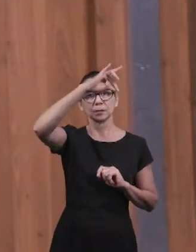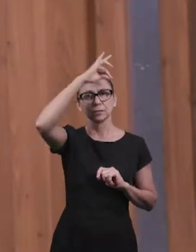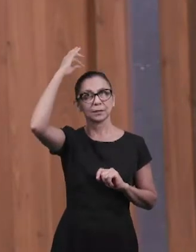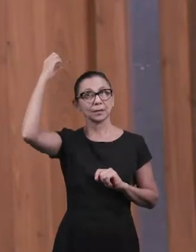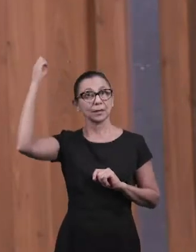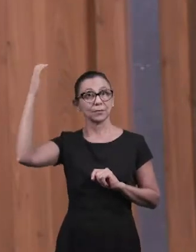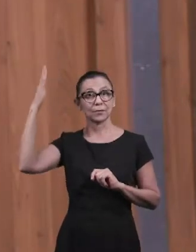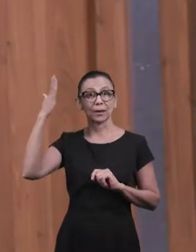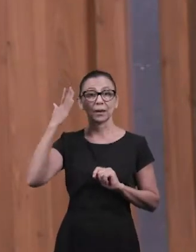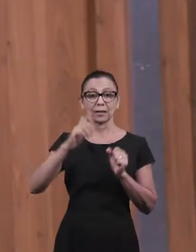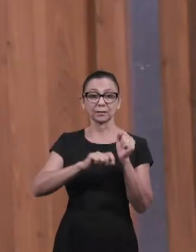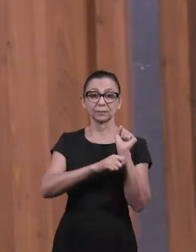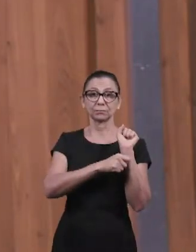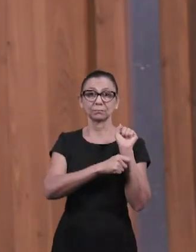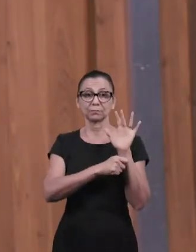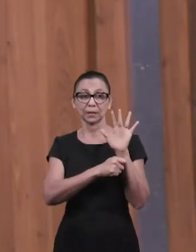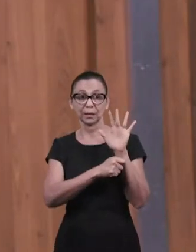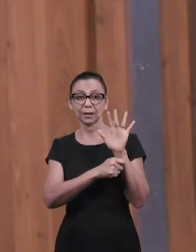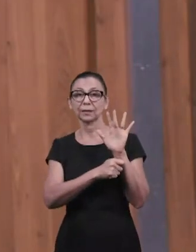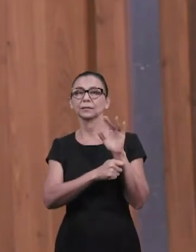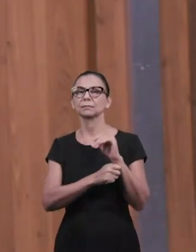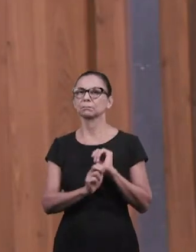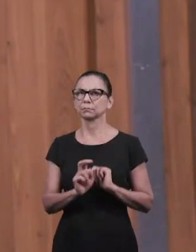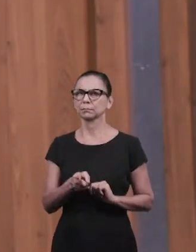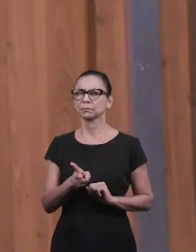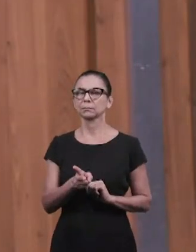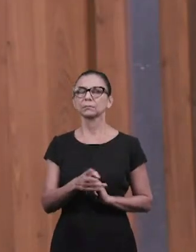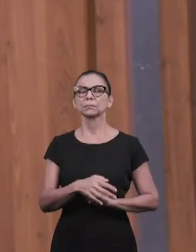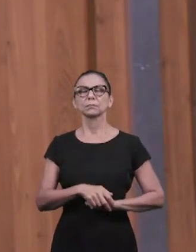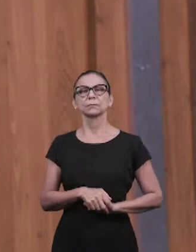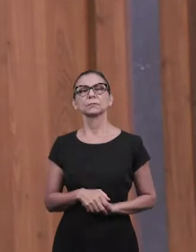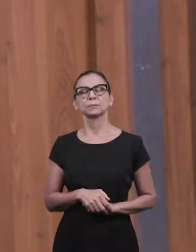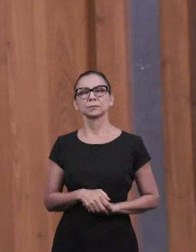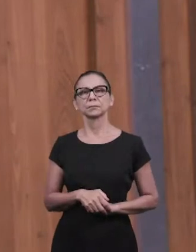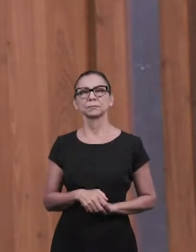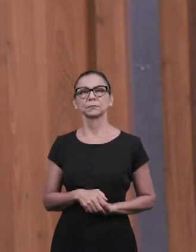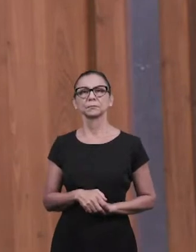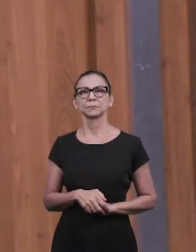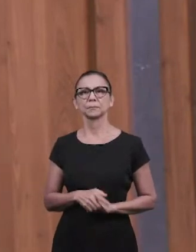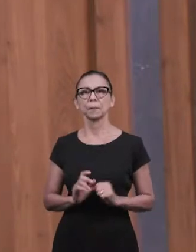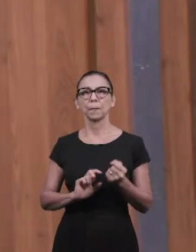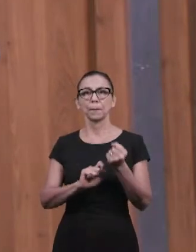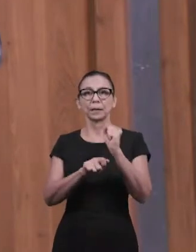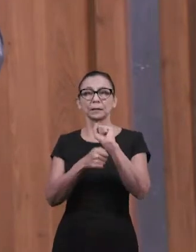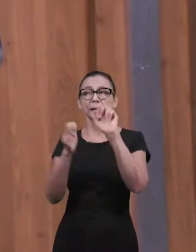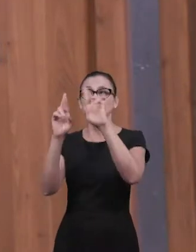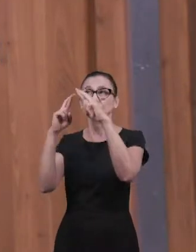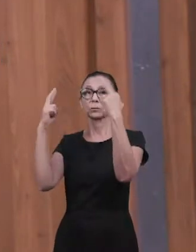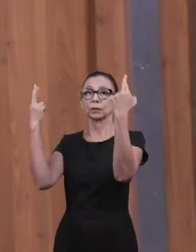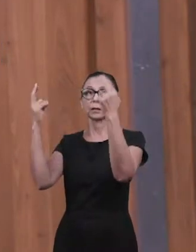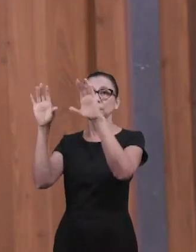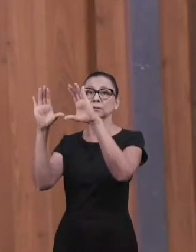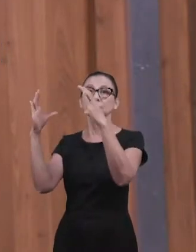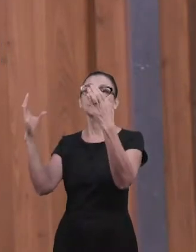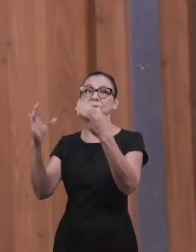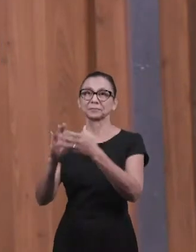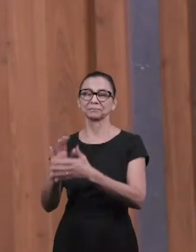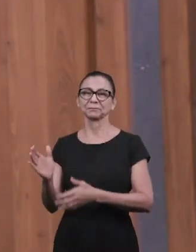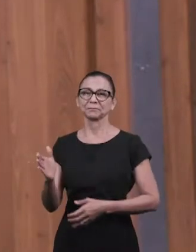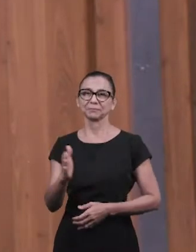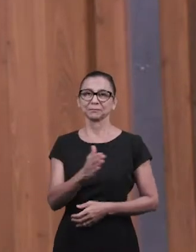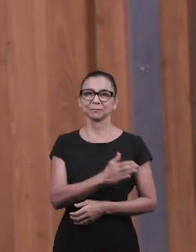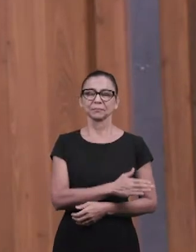revela o mistério, né? Ele está sempre revelando o mistério conforme a nossa pergunta, o mistério do